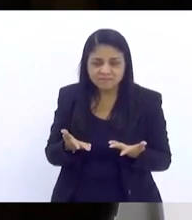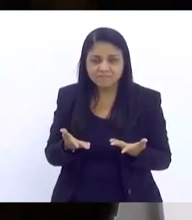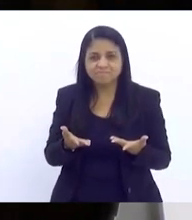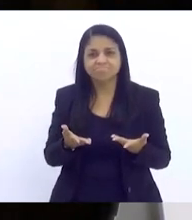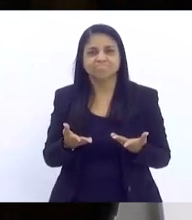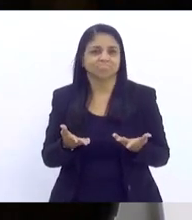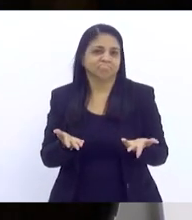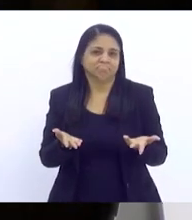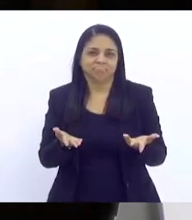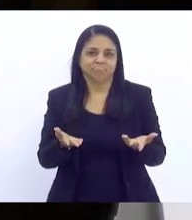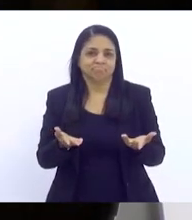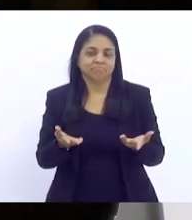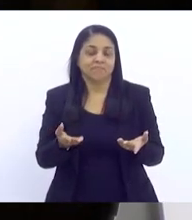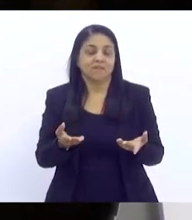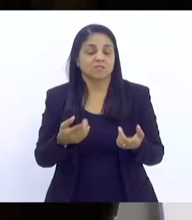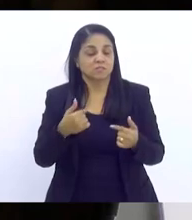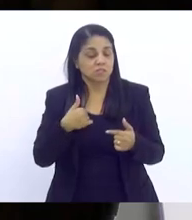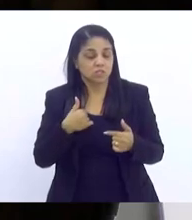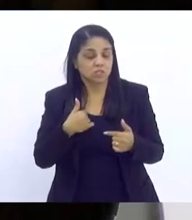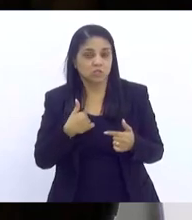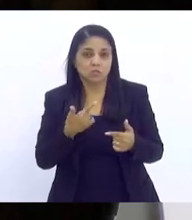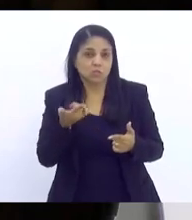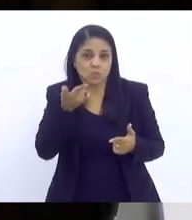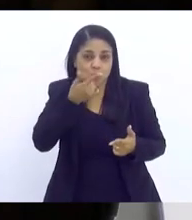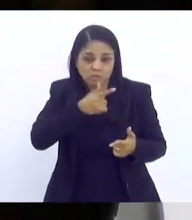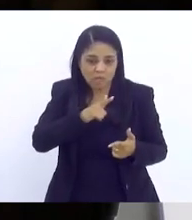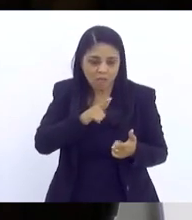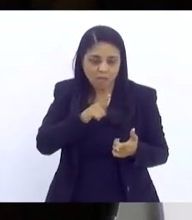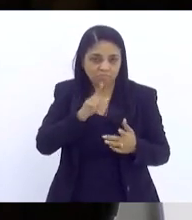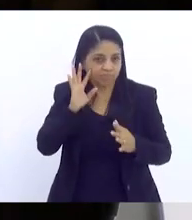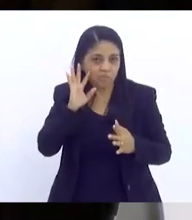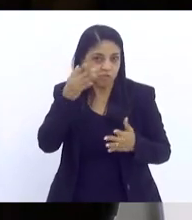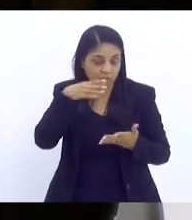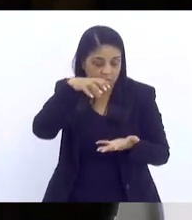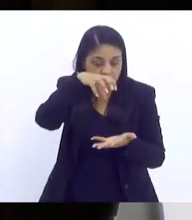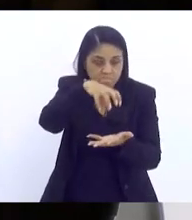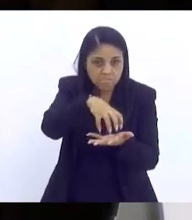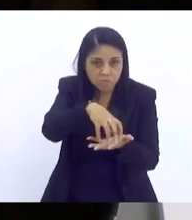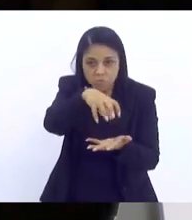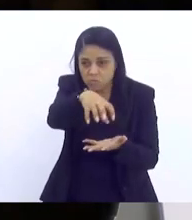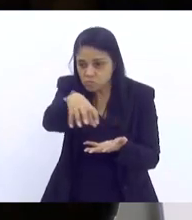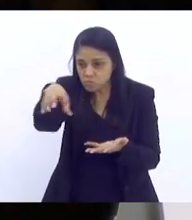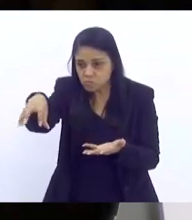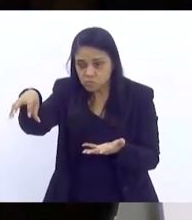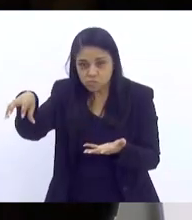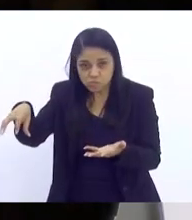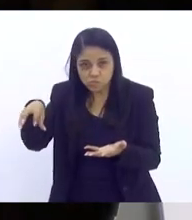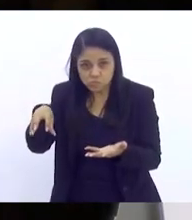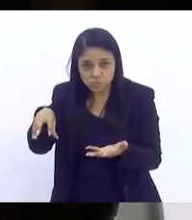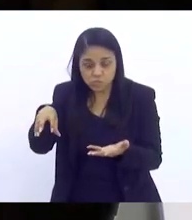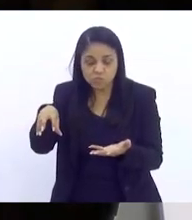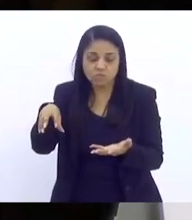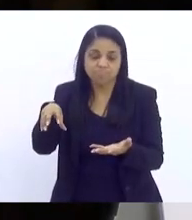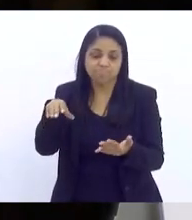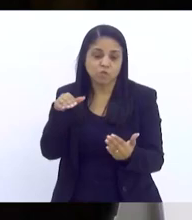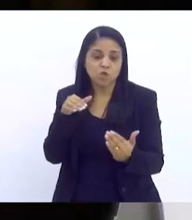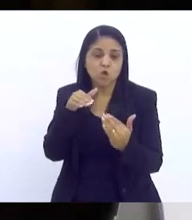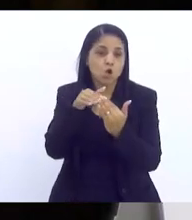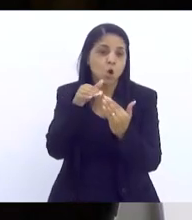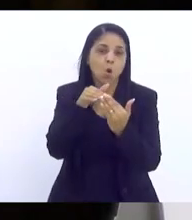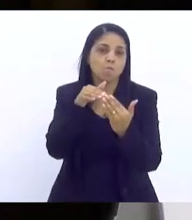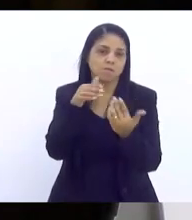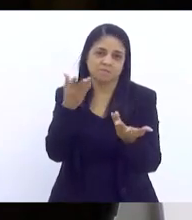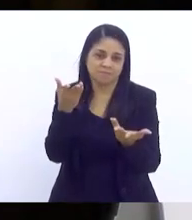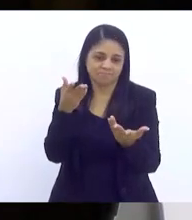E a gente deixa passar, porque a gente não tem núcleos profissionais condizentes, muitas vezes, com a realidade da escola que,